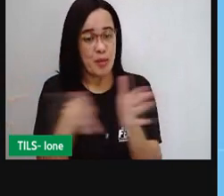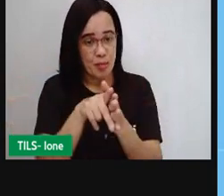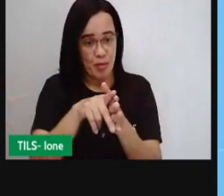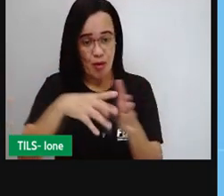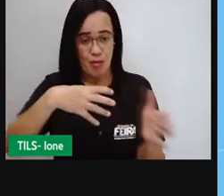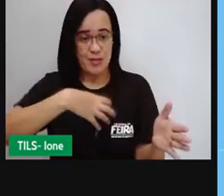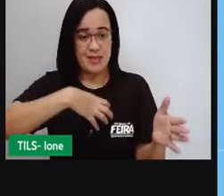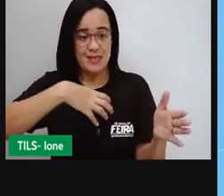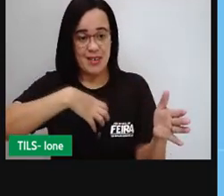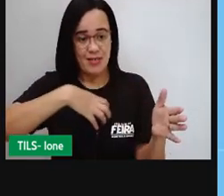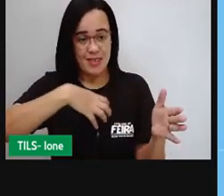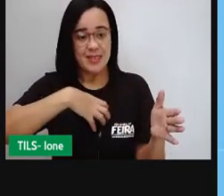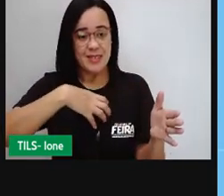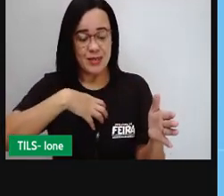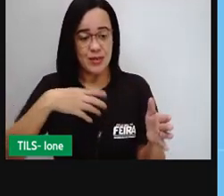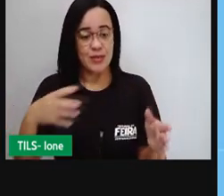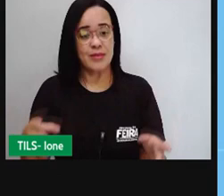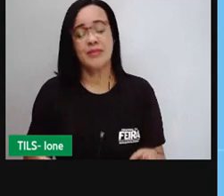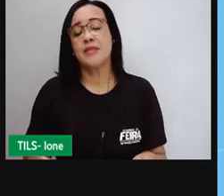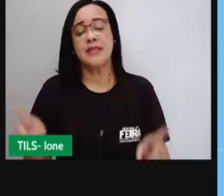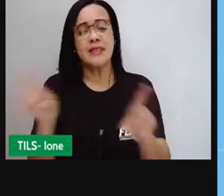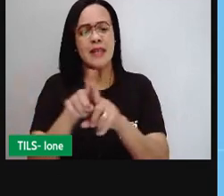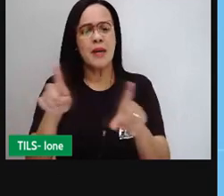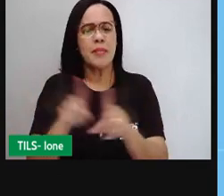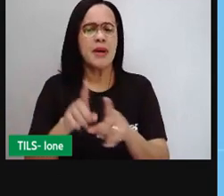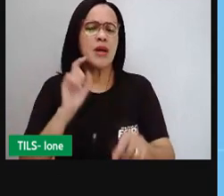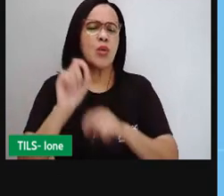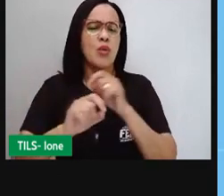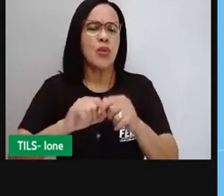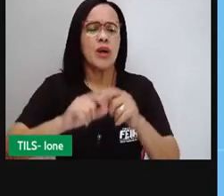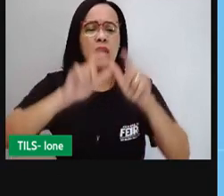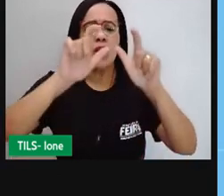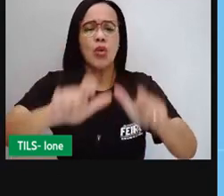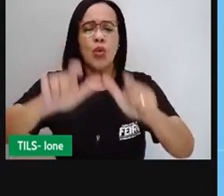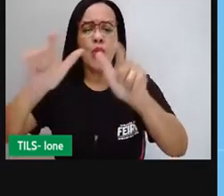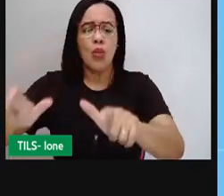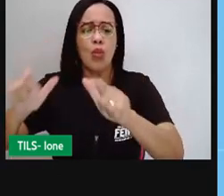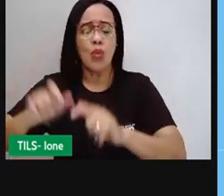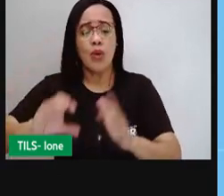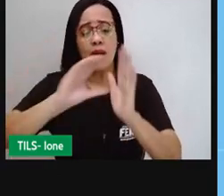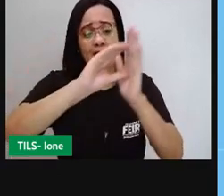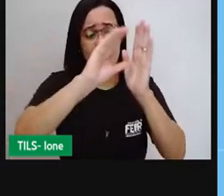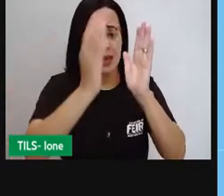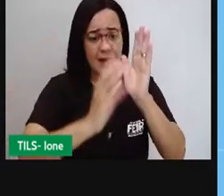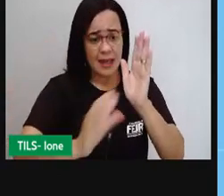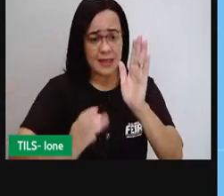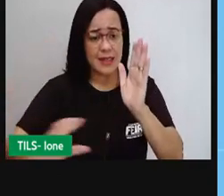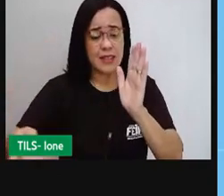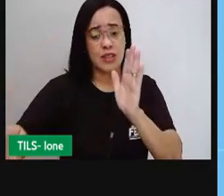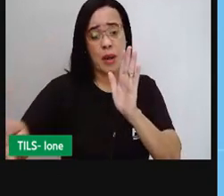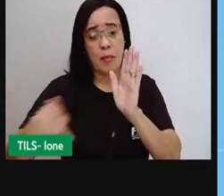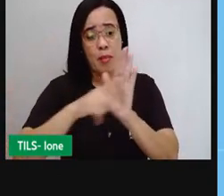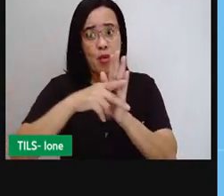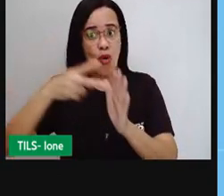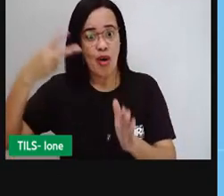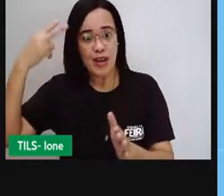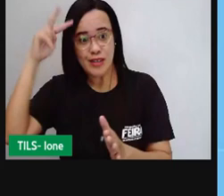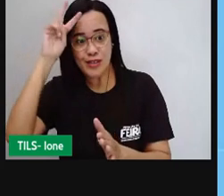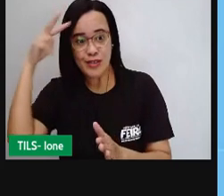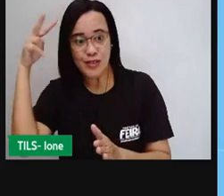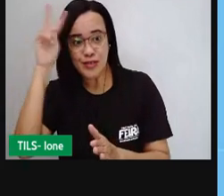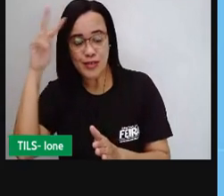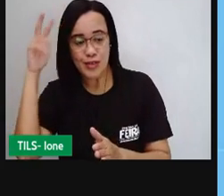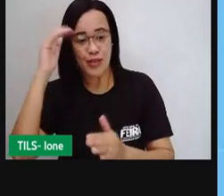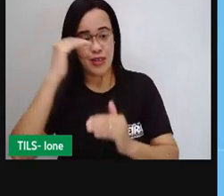com características históricas, por pertencerem aí ao desenvolvimento histórico da cidade